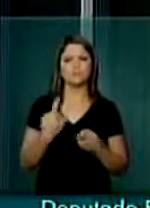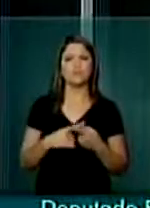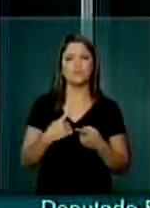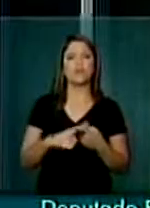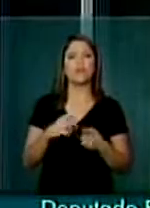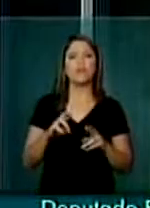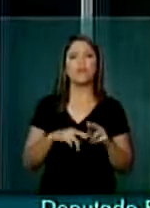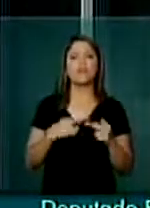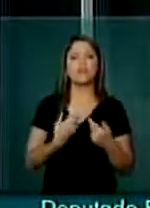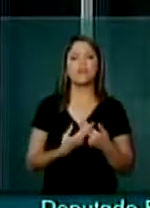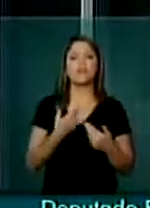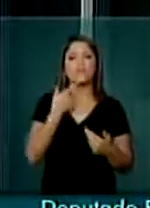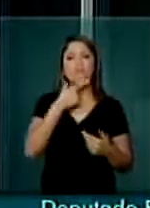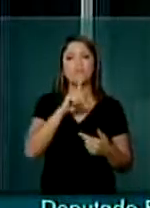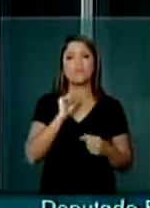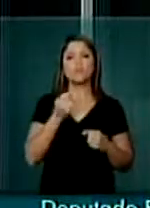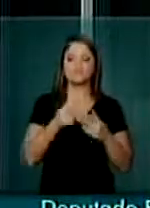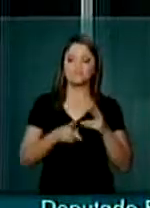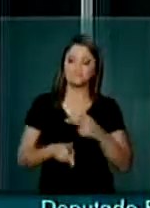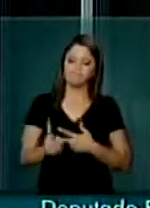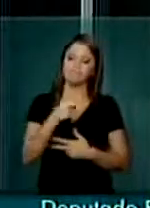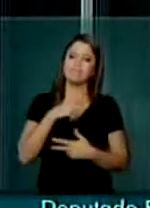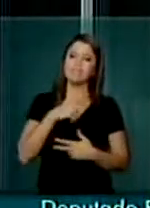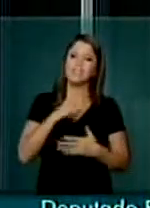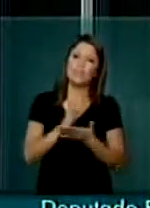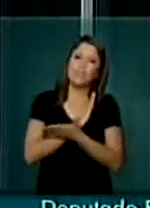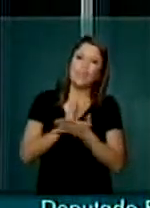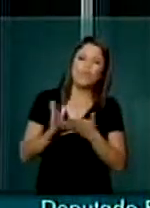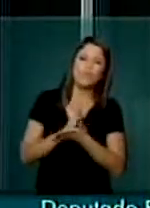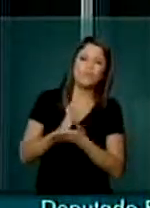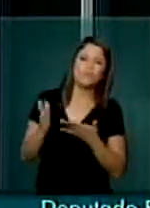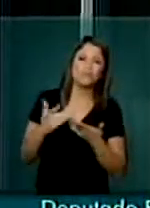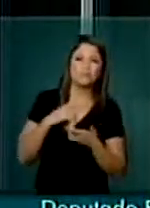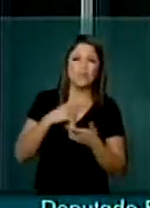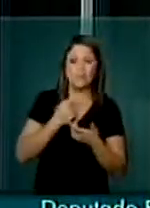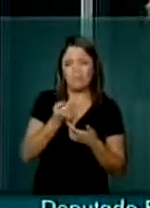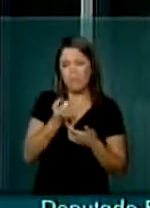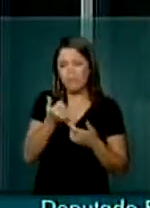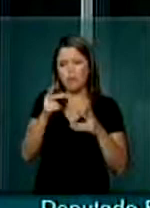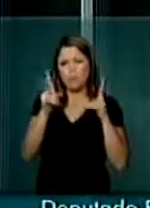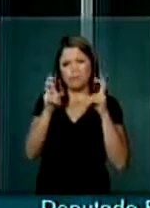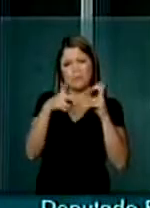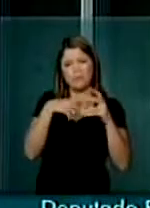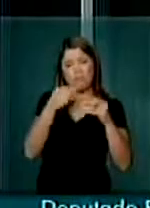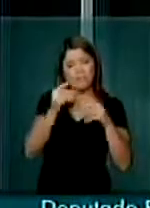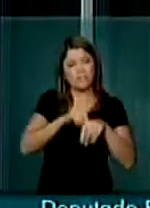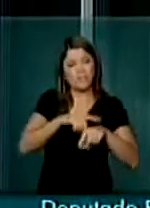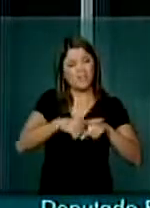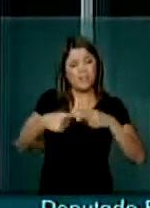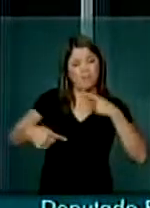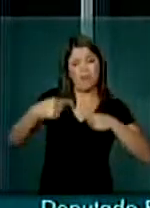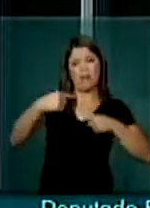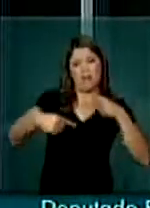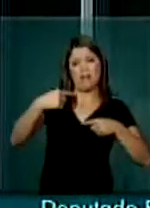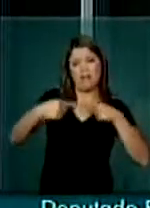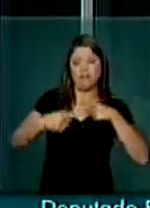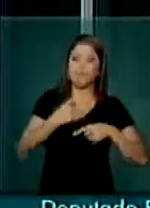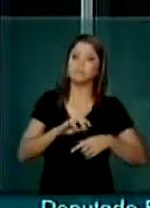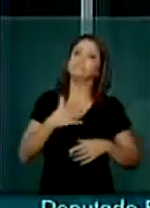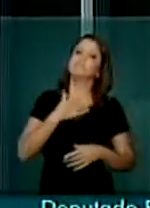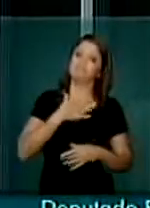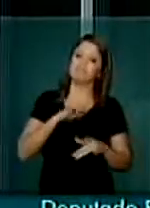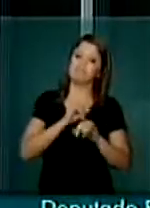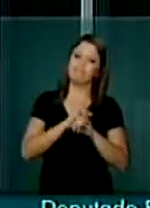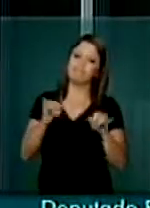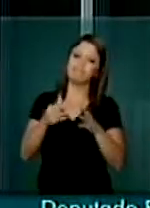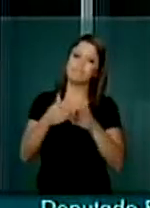não conseguiu avançar, tivemos poucos temas e muito tempo nessa discussão, eu gostaria também